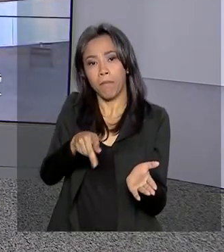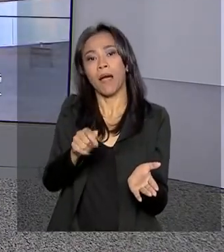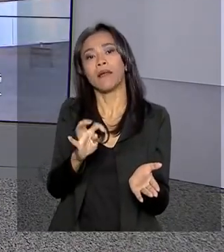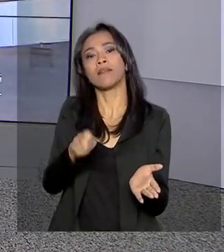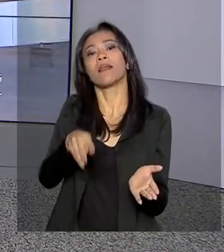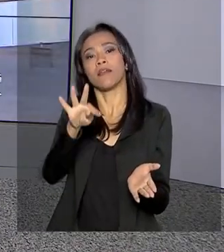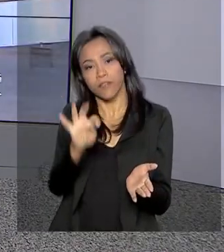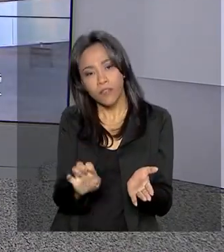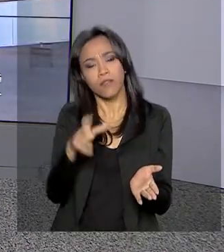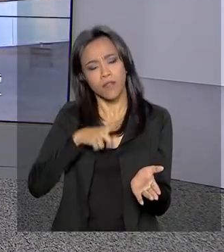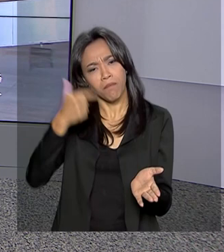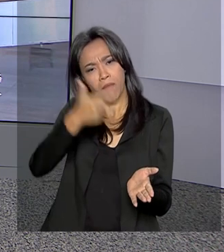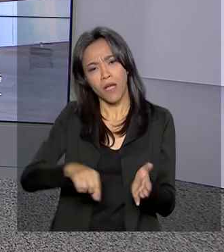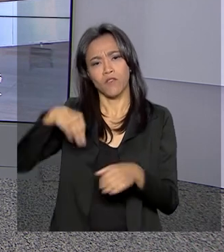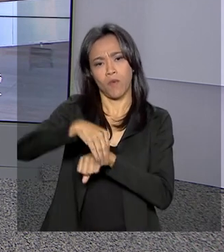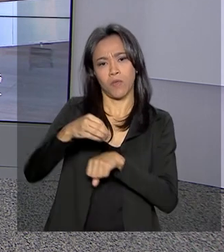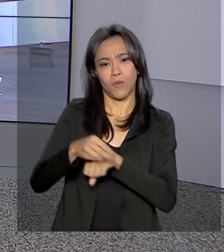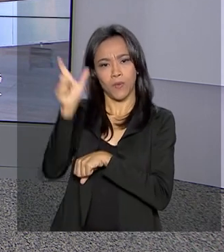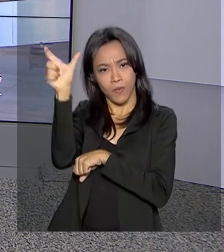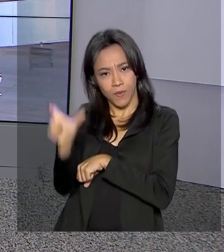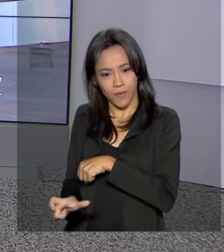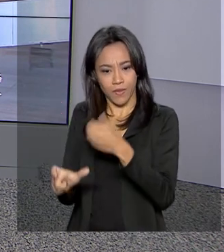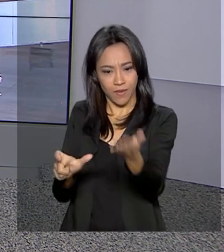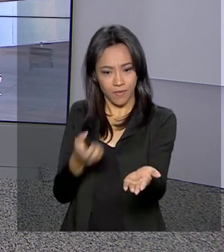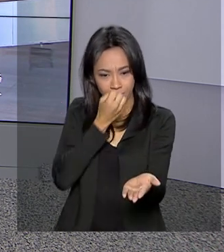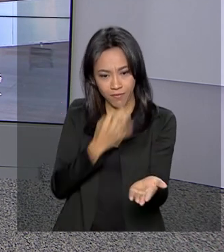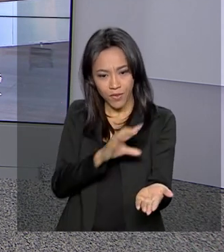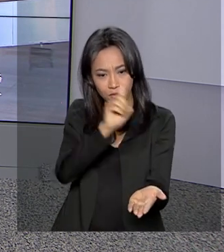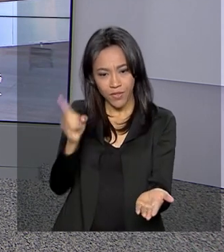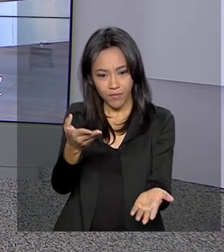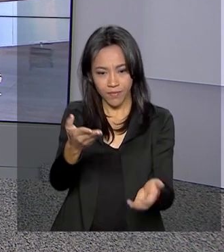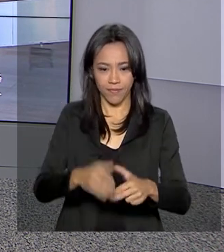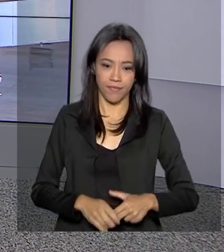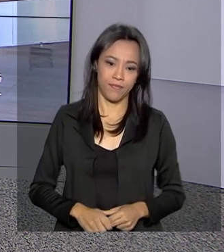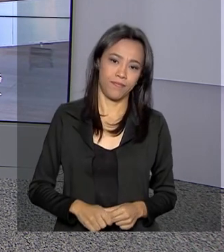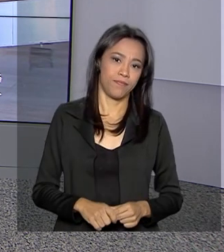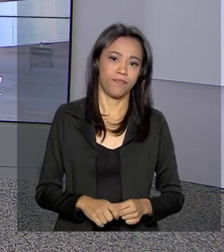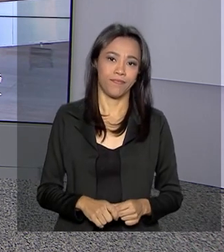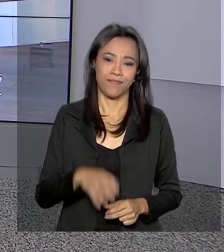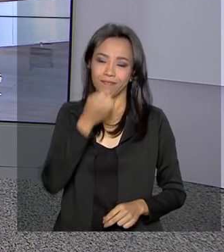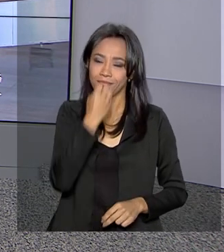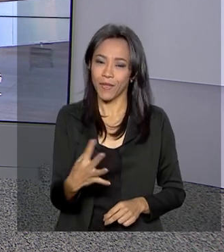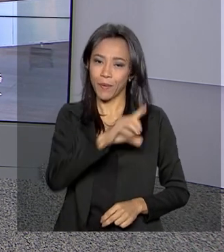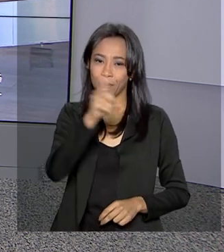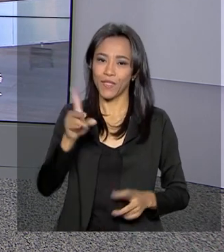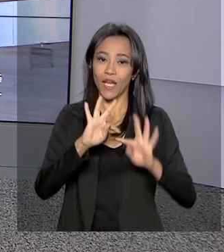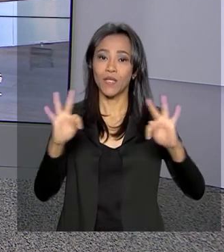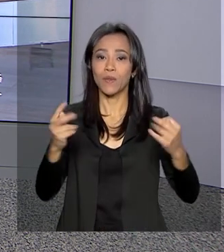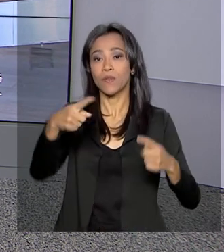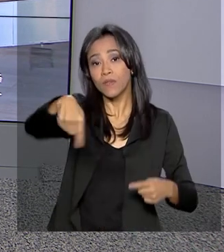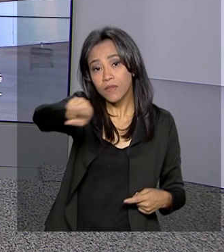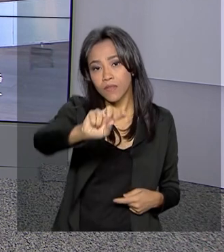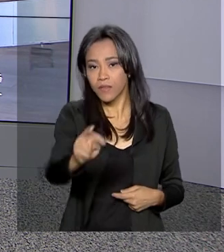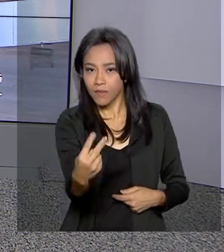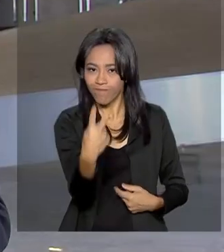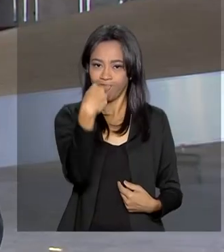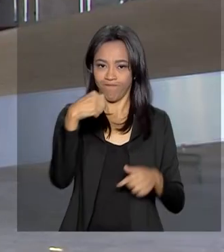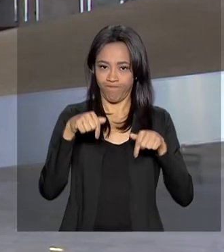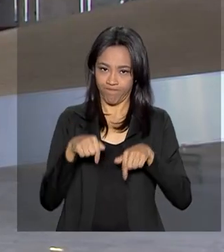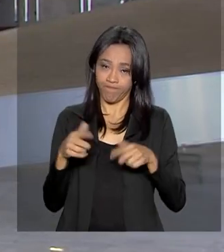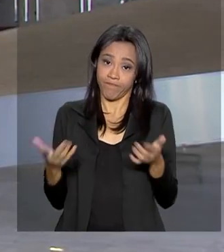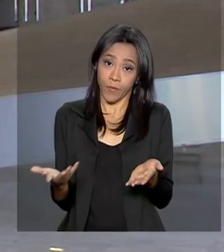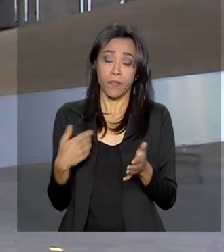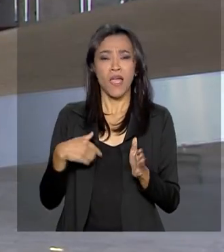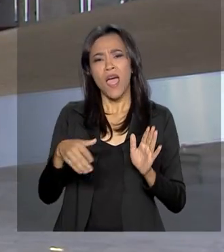Mundim, que tem mais informações pra gente. Olá, Pablo, muito bom dia pra você. Bom dia, Carla, bom dia a todos que nos acompanham. Essas